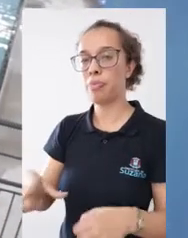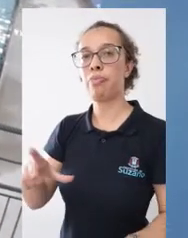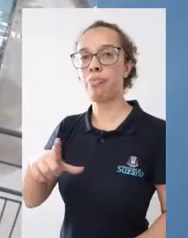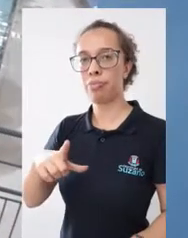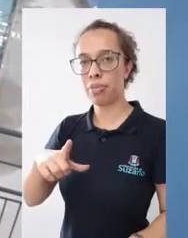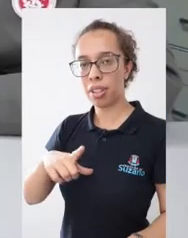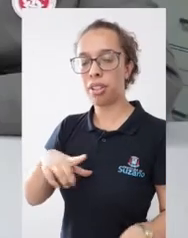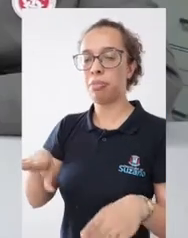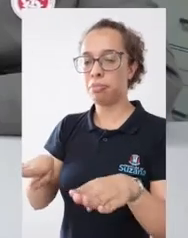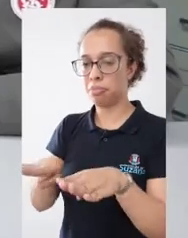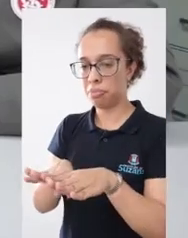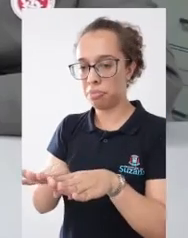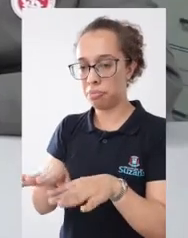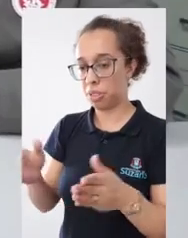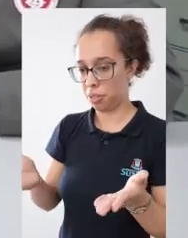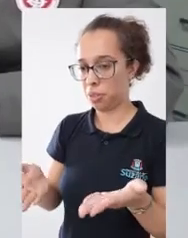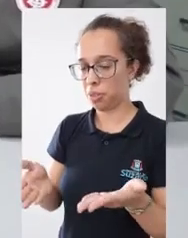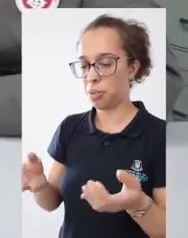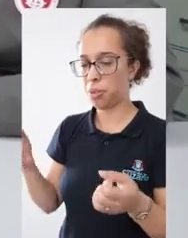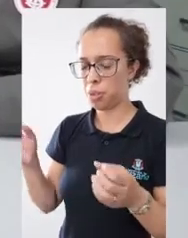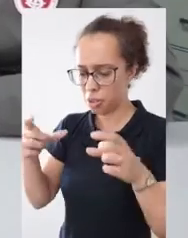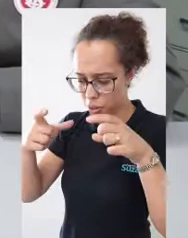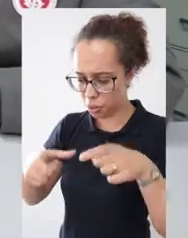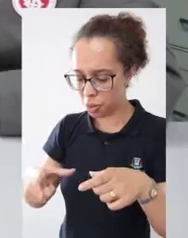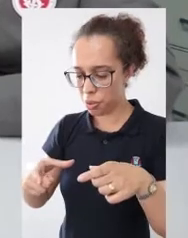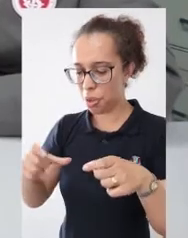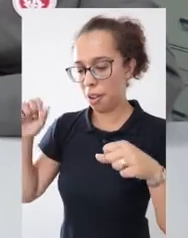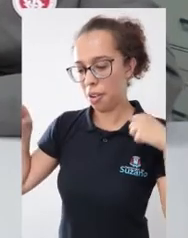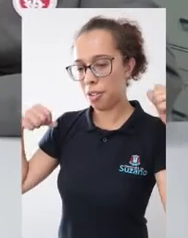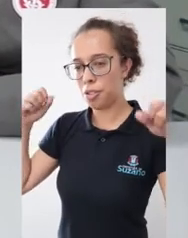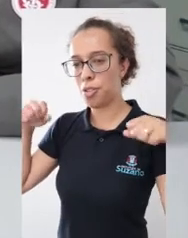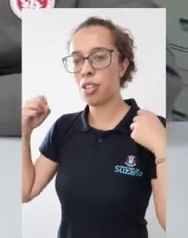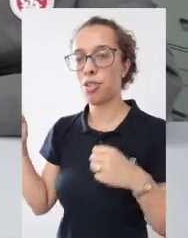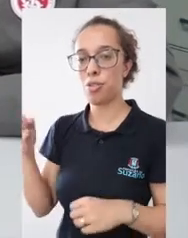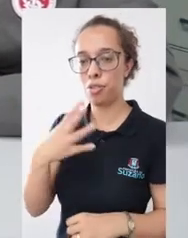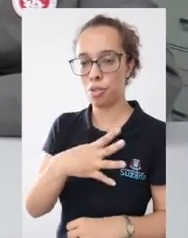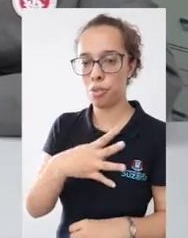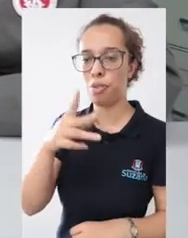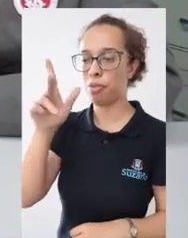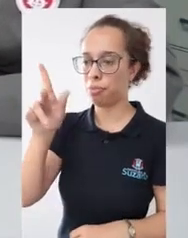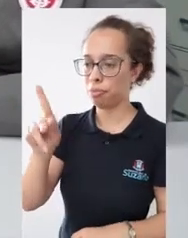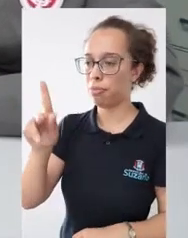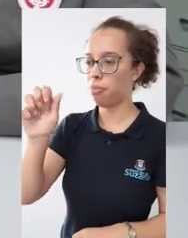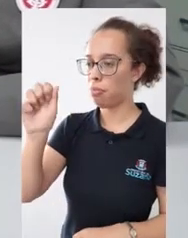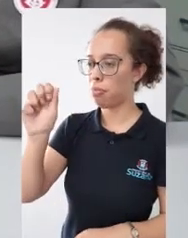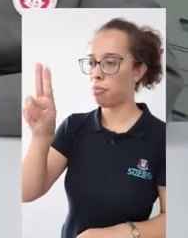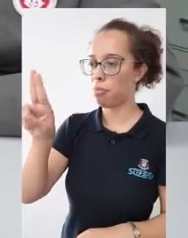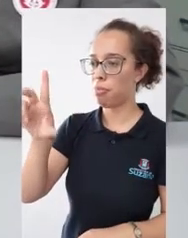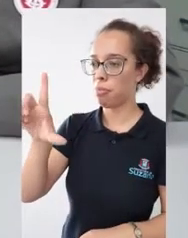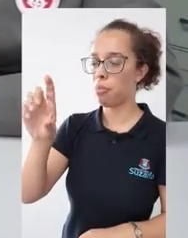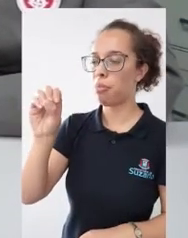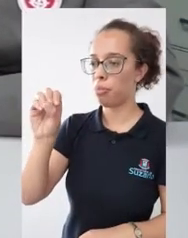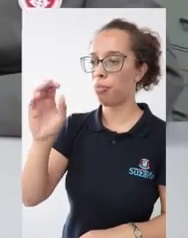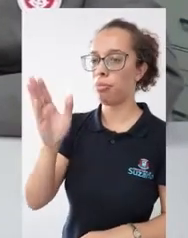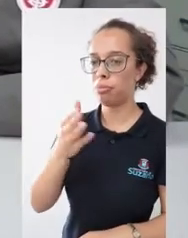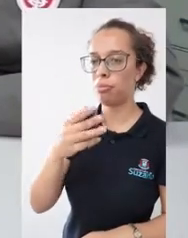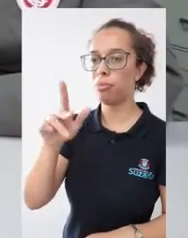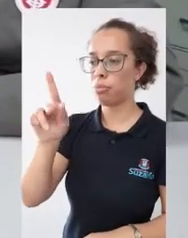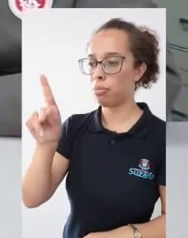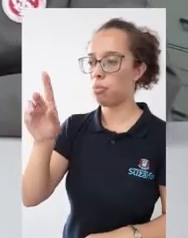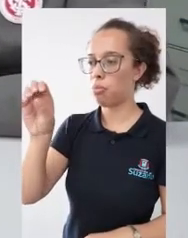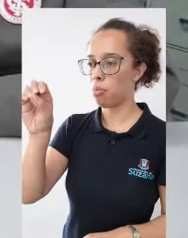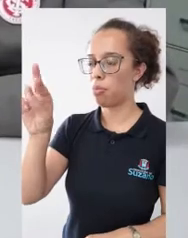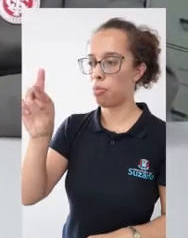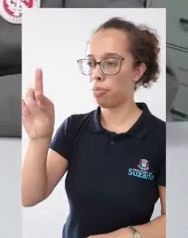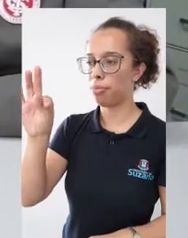Municipal, Paulo Portela, que tem quase 2 mil alunos já que também fazem as suas atividades, do jovem até